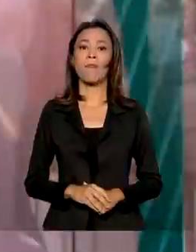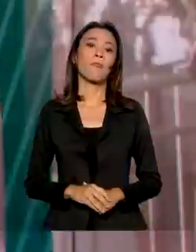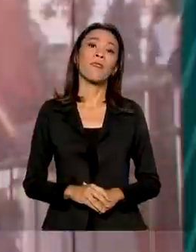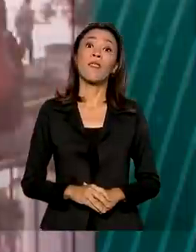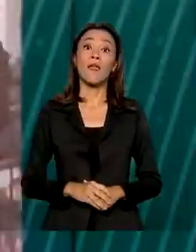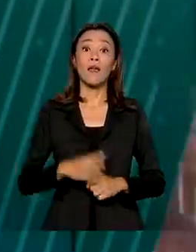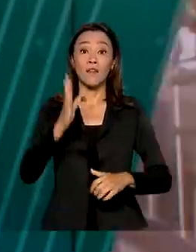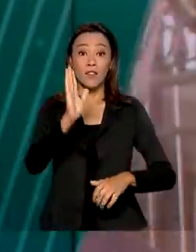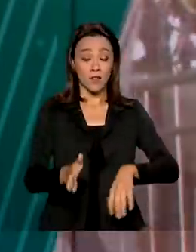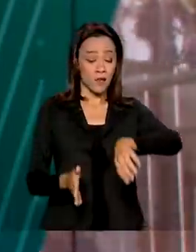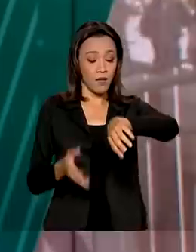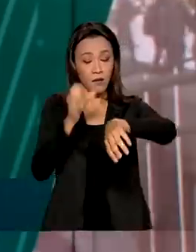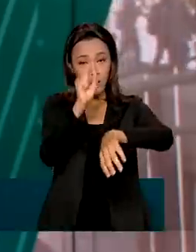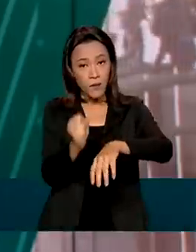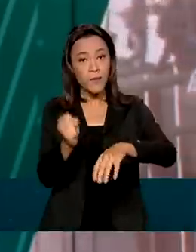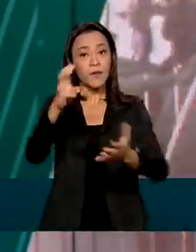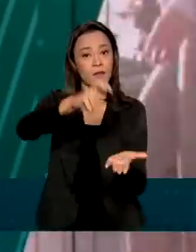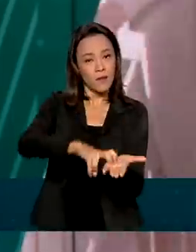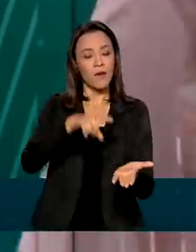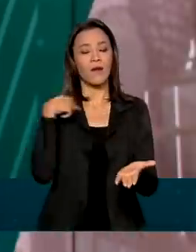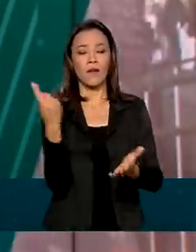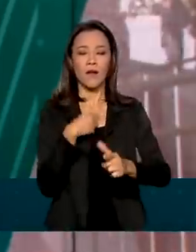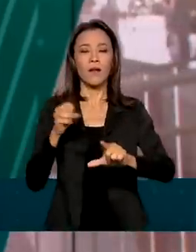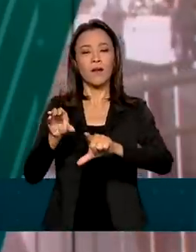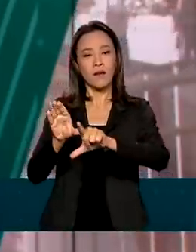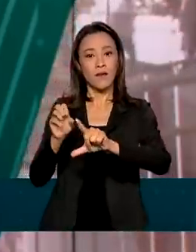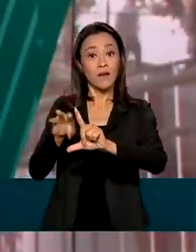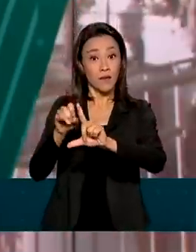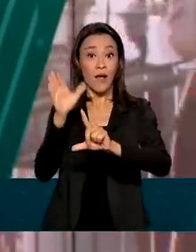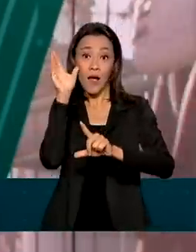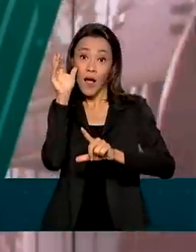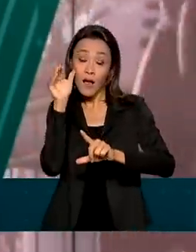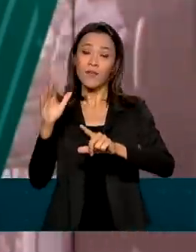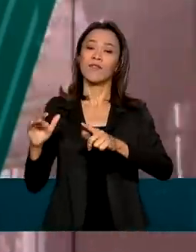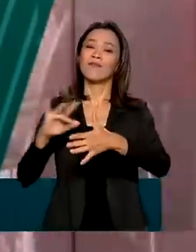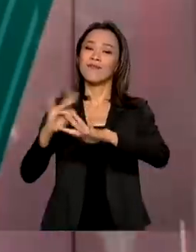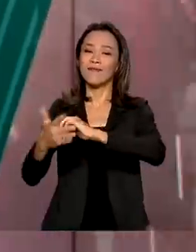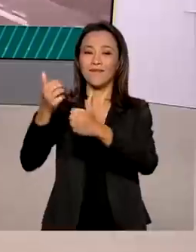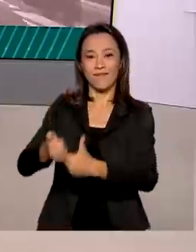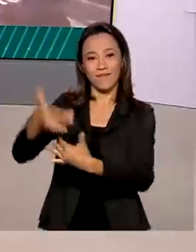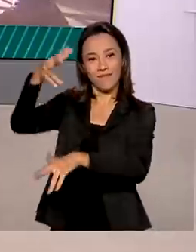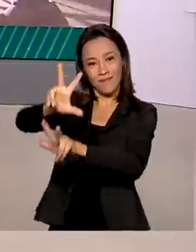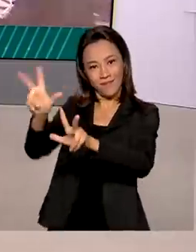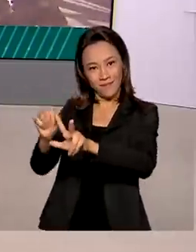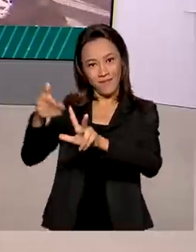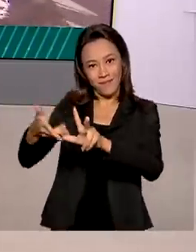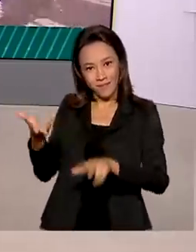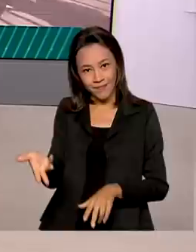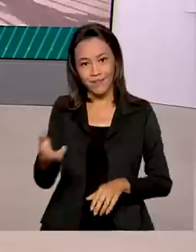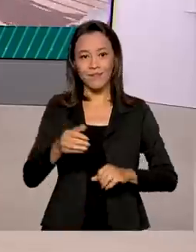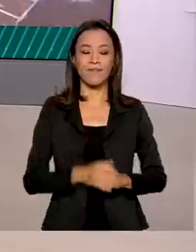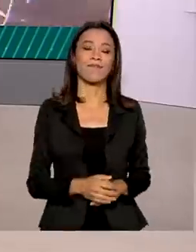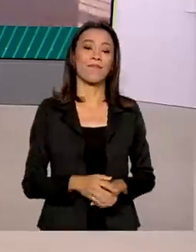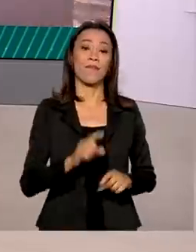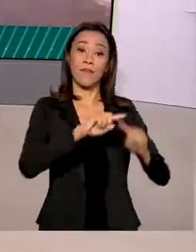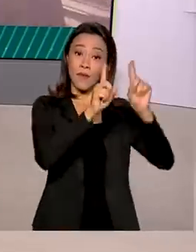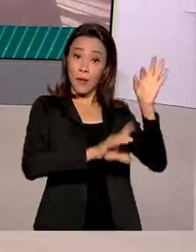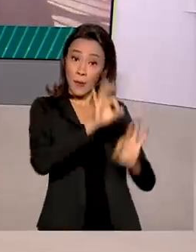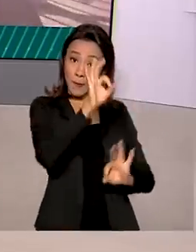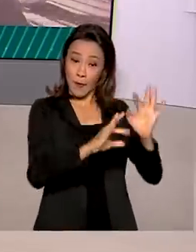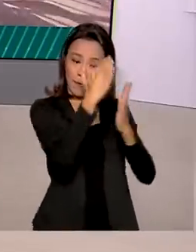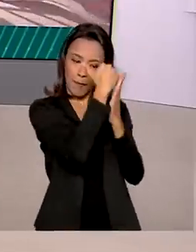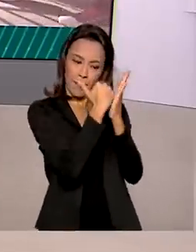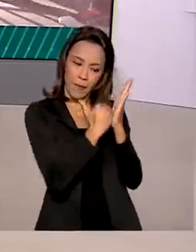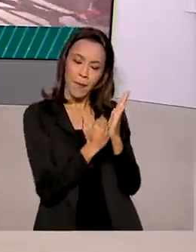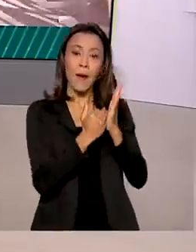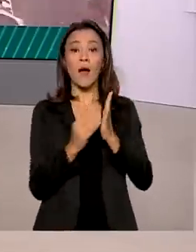Agora são 8 horas, estamos ao vivo também pelas redes sociais da TV Brasil. O Banco do Brasil lançou o Plano Safra 2021